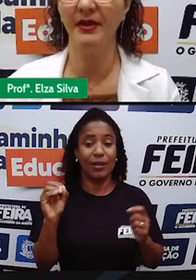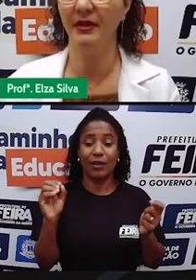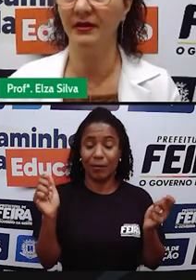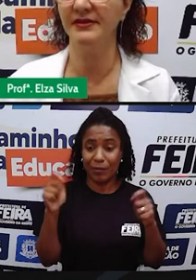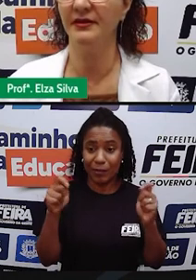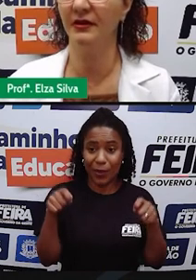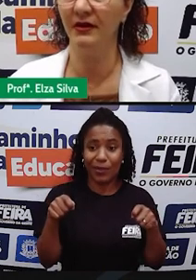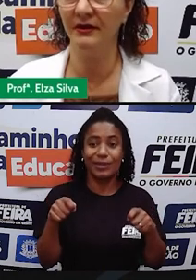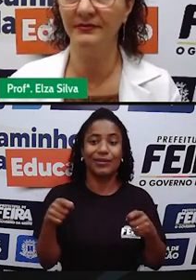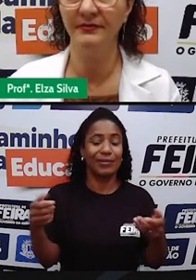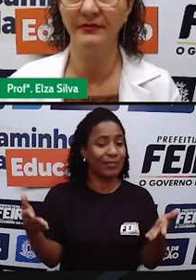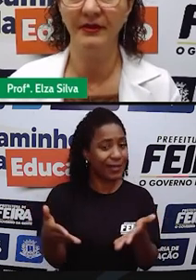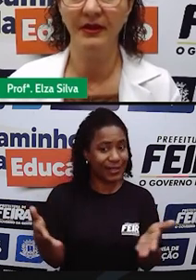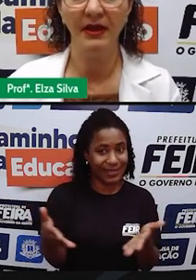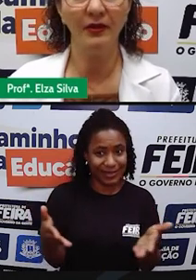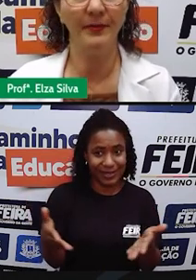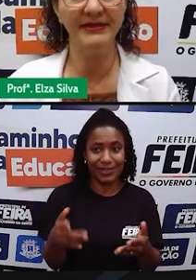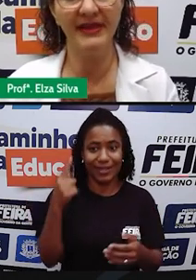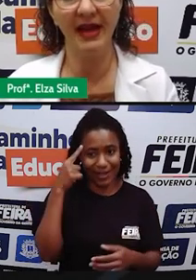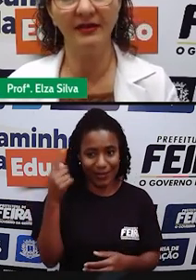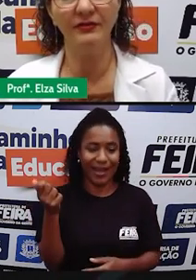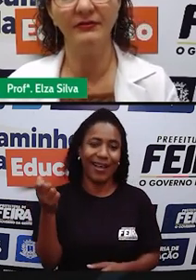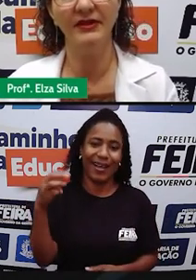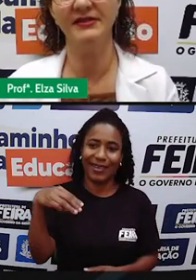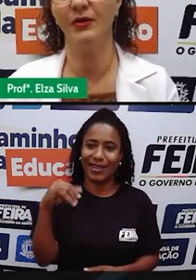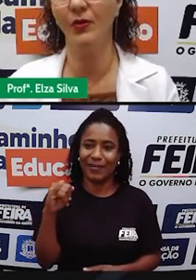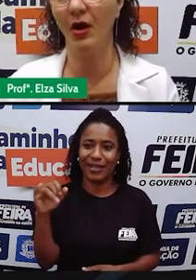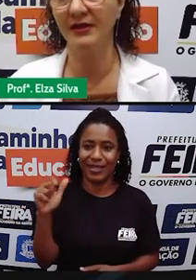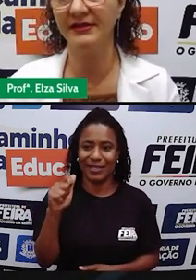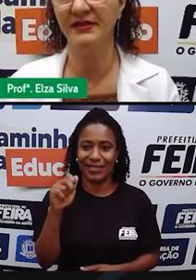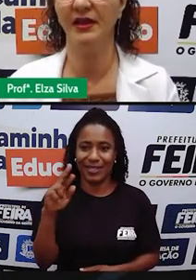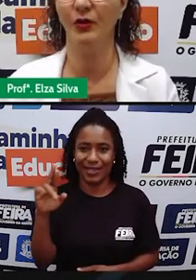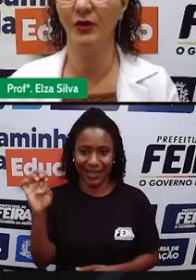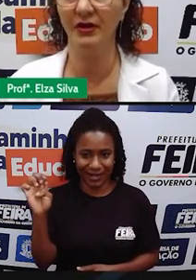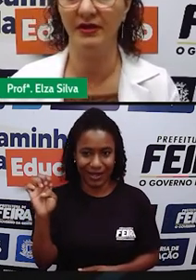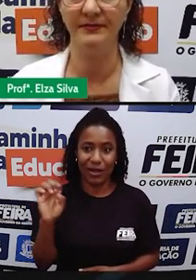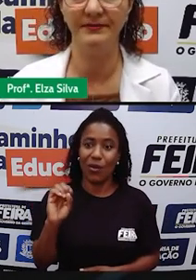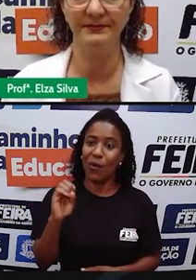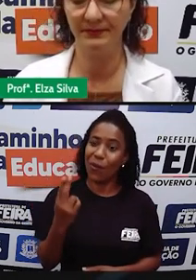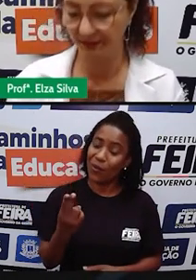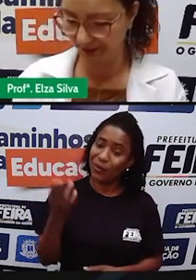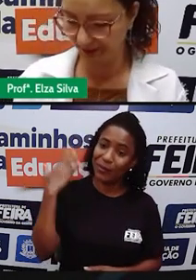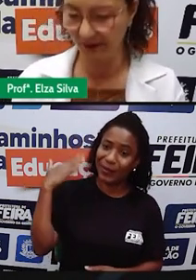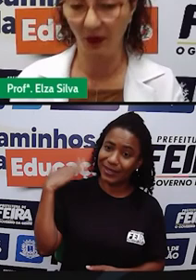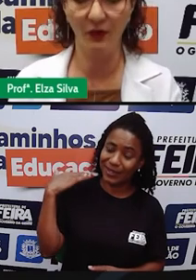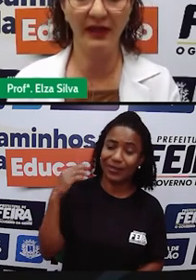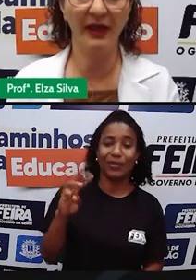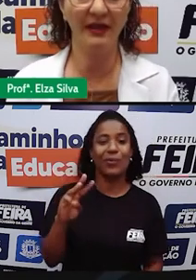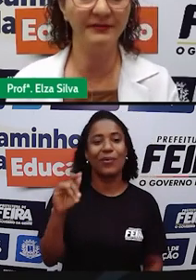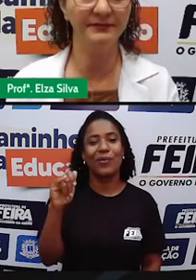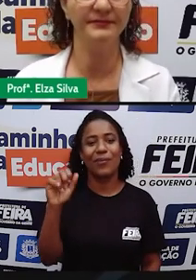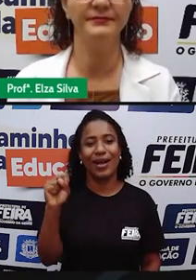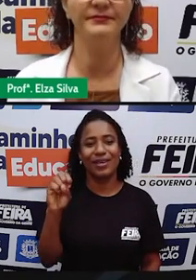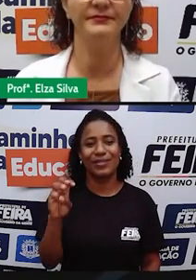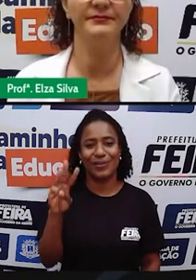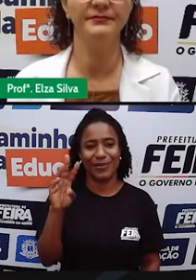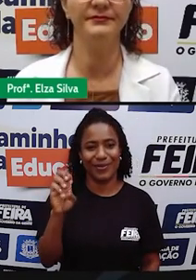am is you are e no passado que são was you were Ok?